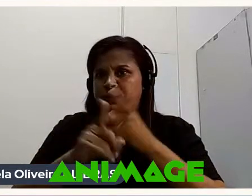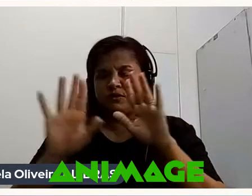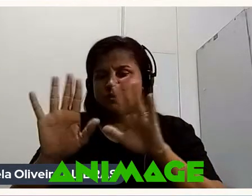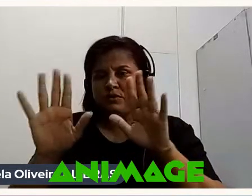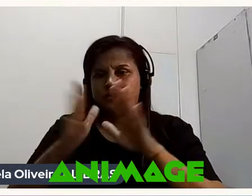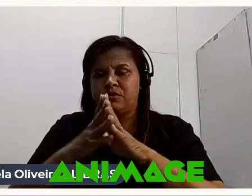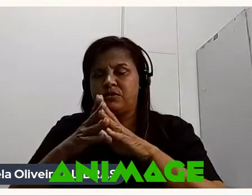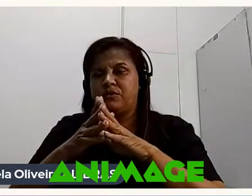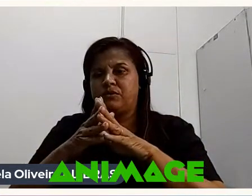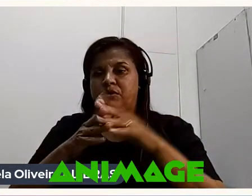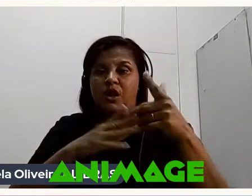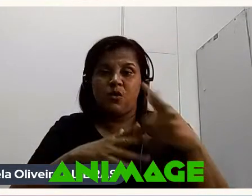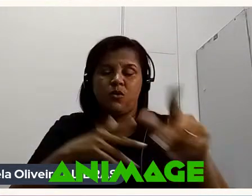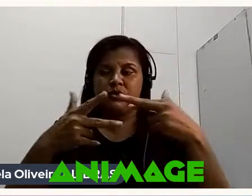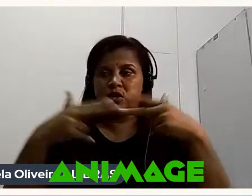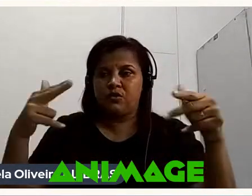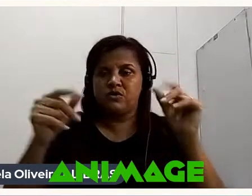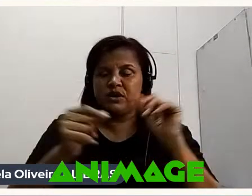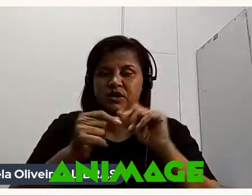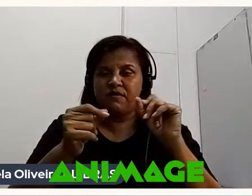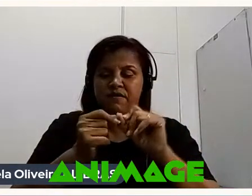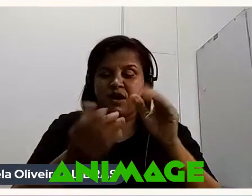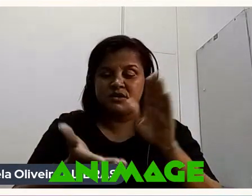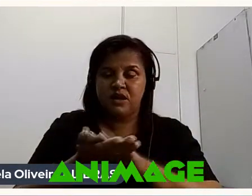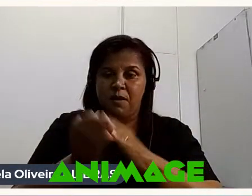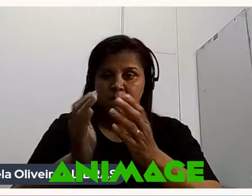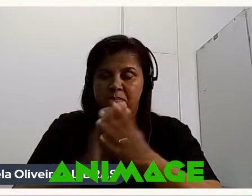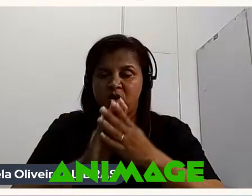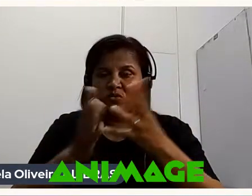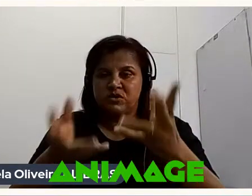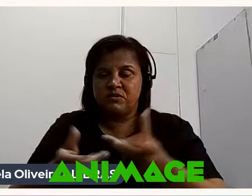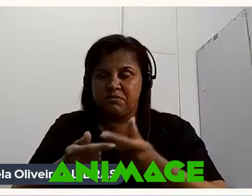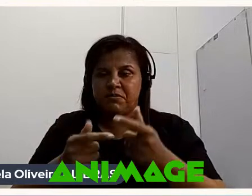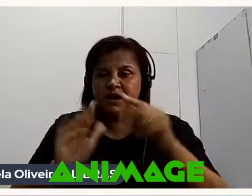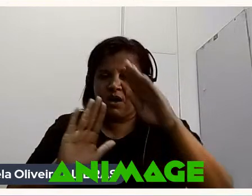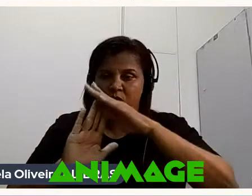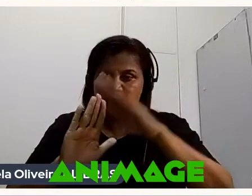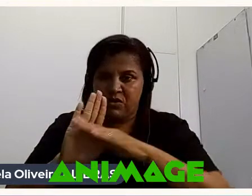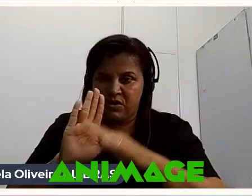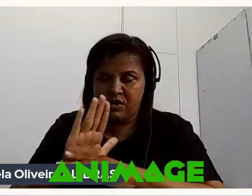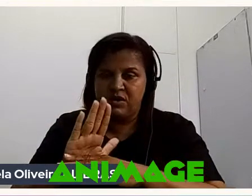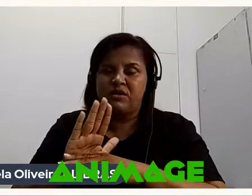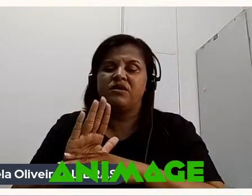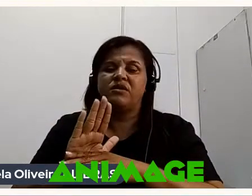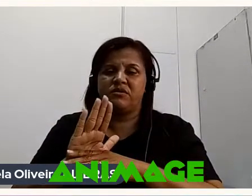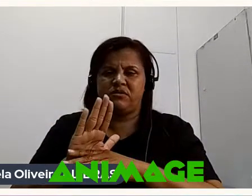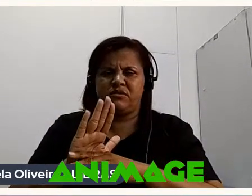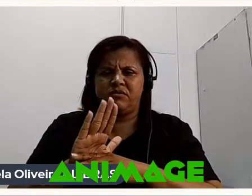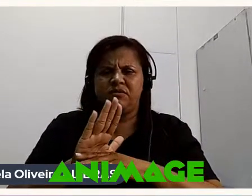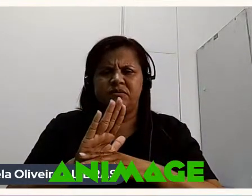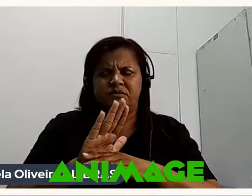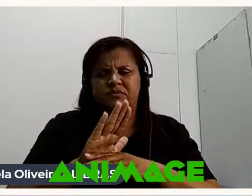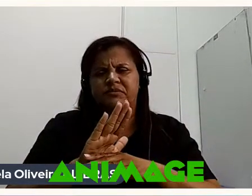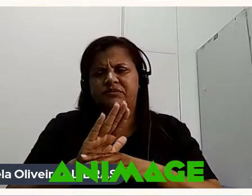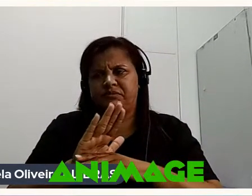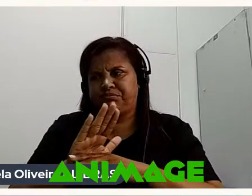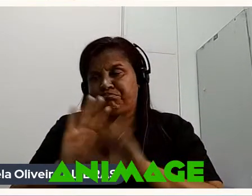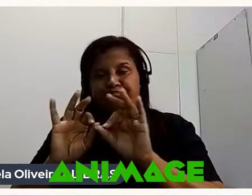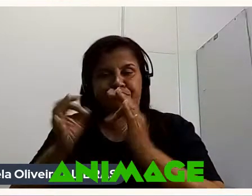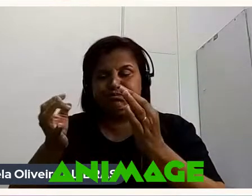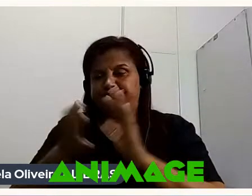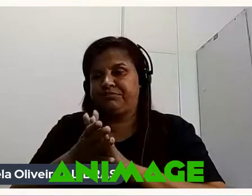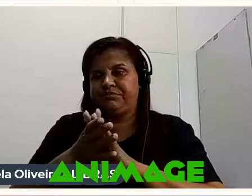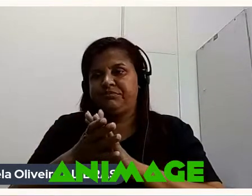E outra coisa Quem faz a mão Se pegar um programinha Um programa Programinha Modesto Pegar um